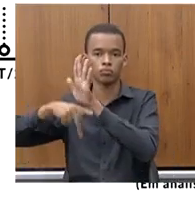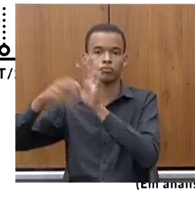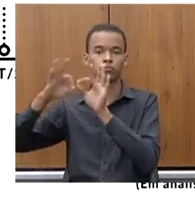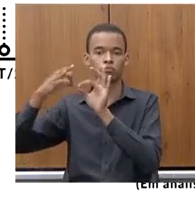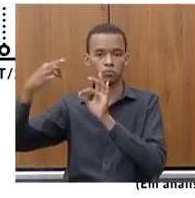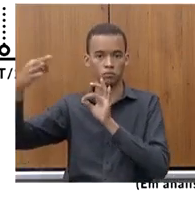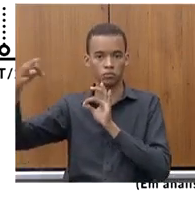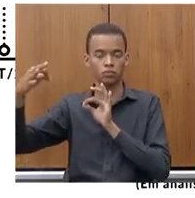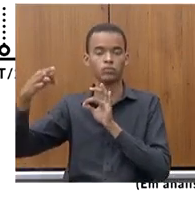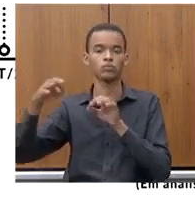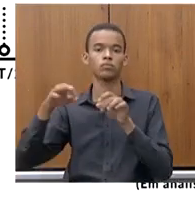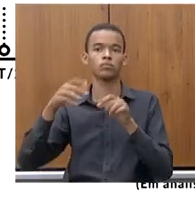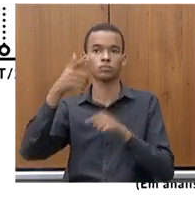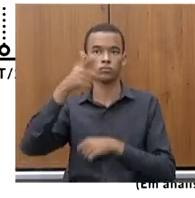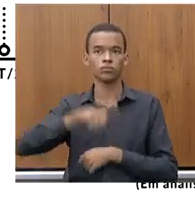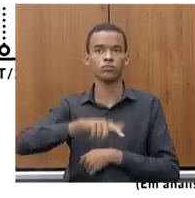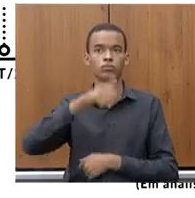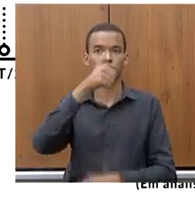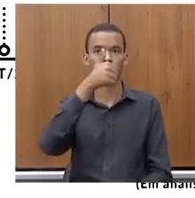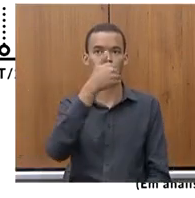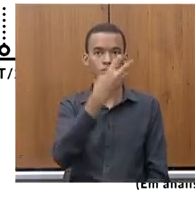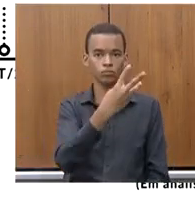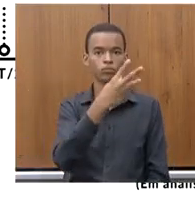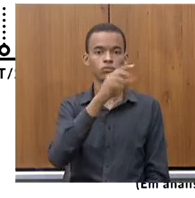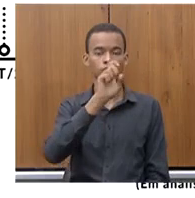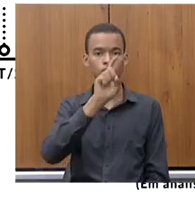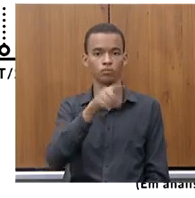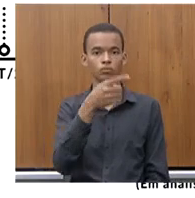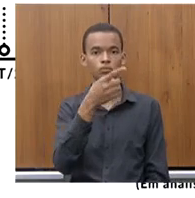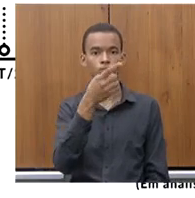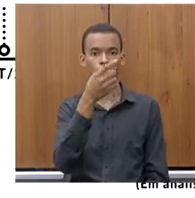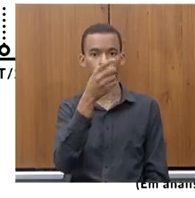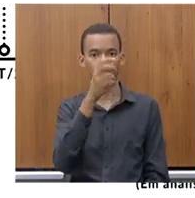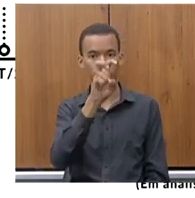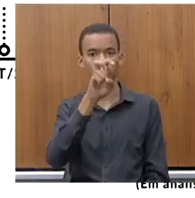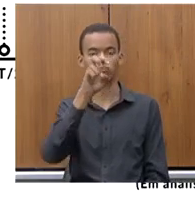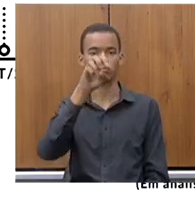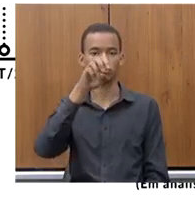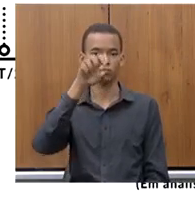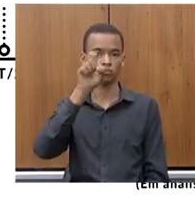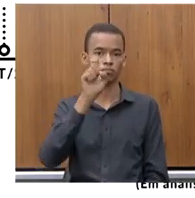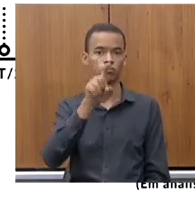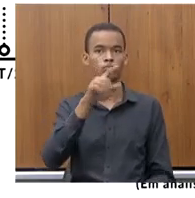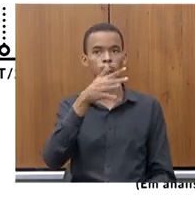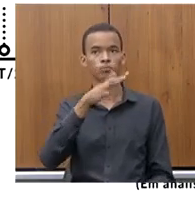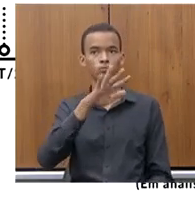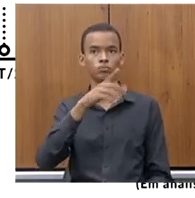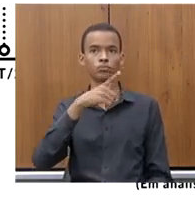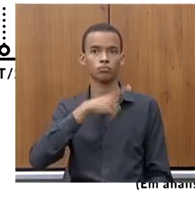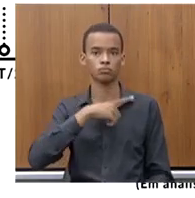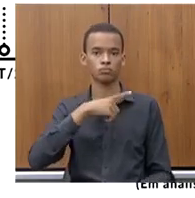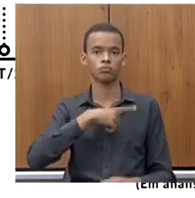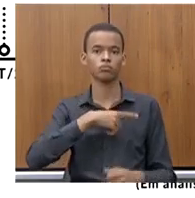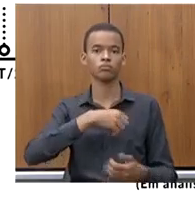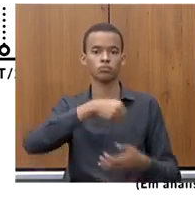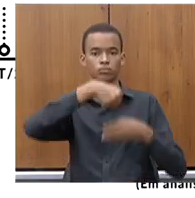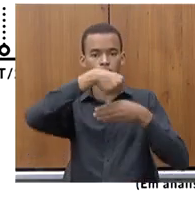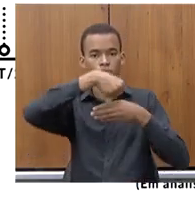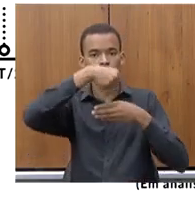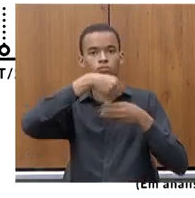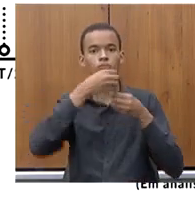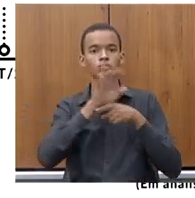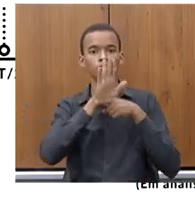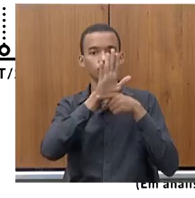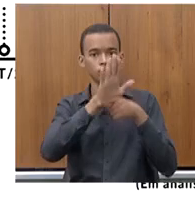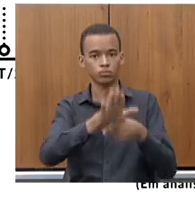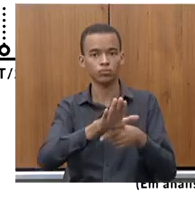mais de 3 milhões e meio de bolsas em Brapi, 14,8 milhões de pesquisador visitante, que é uma